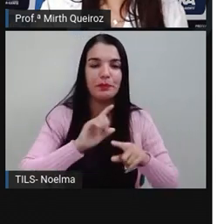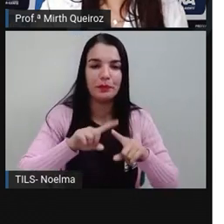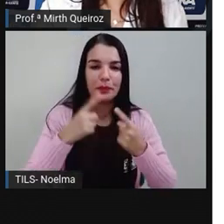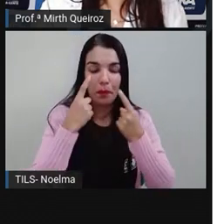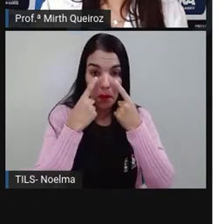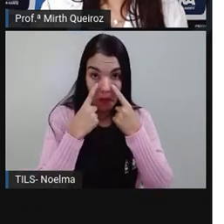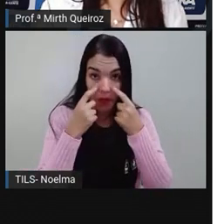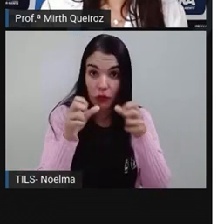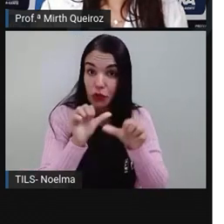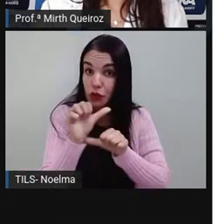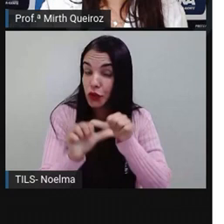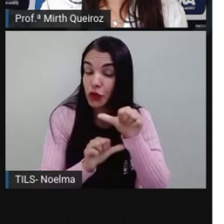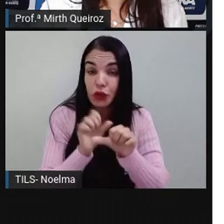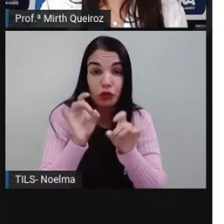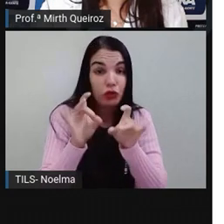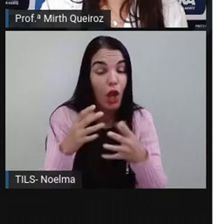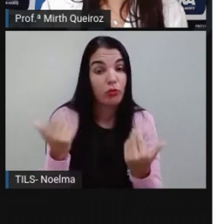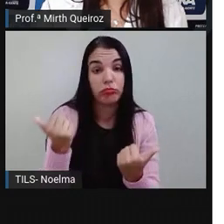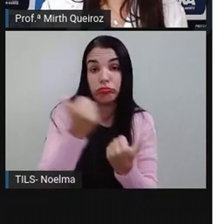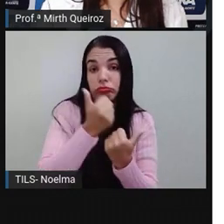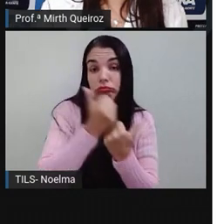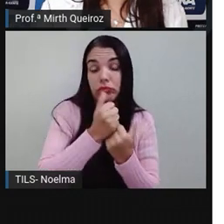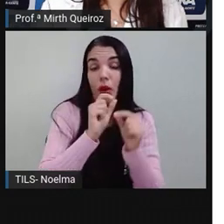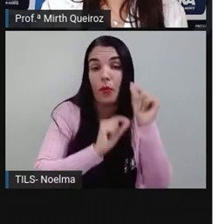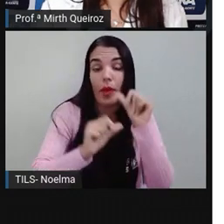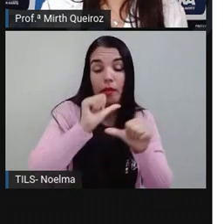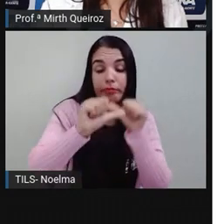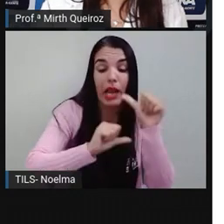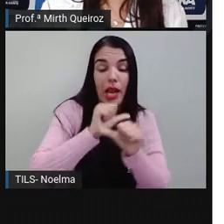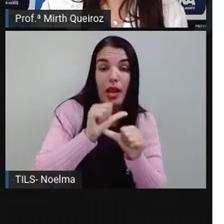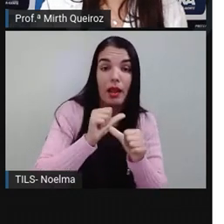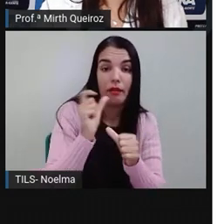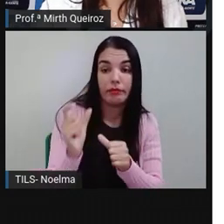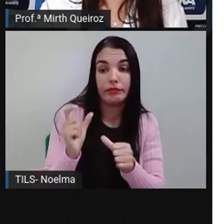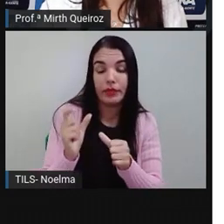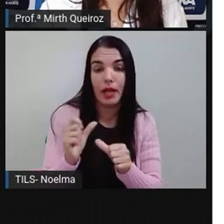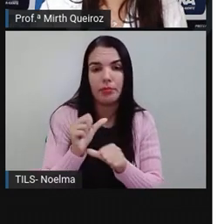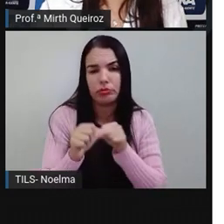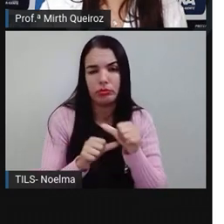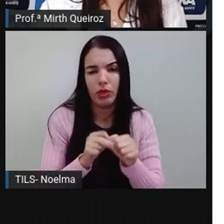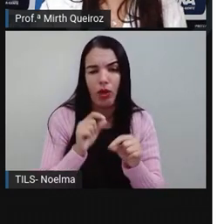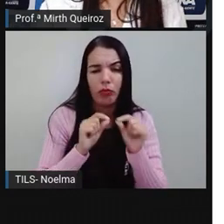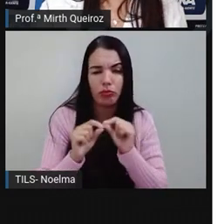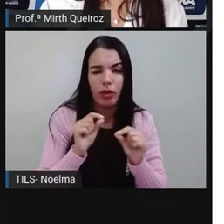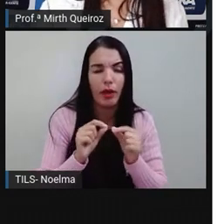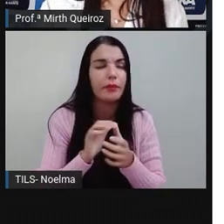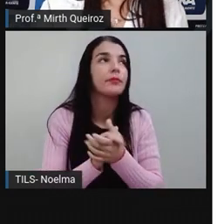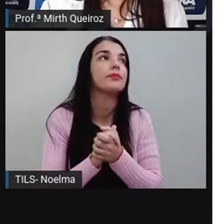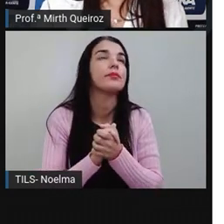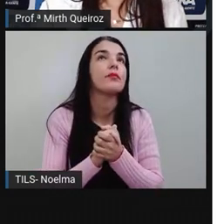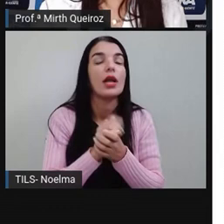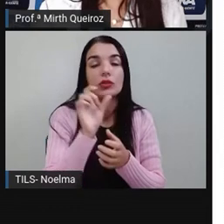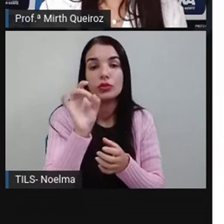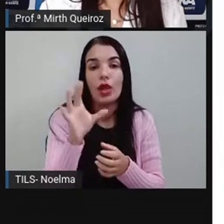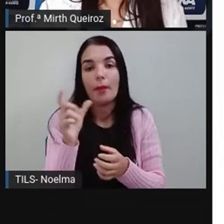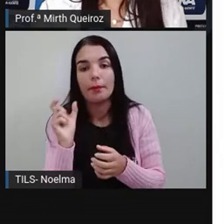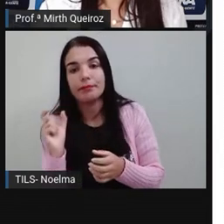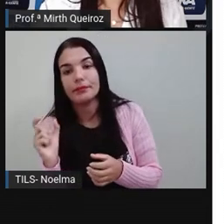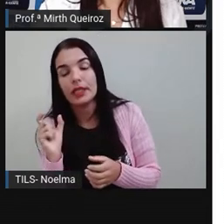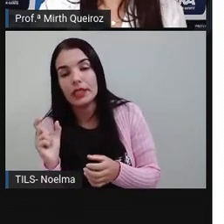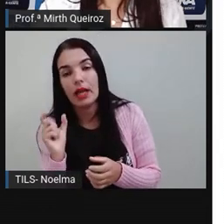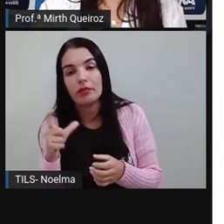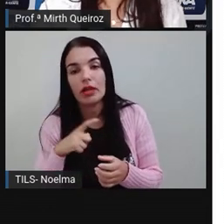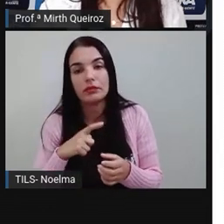modificamos, só passamos aí para o plural, né? Mudamos o número aí das palavras que